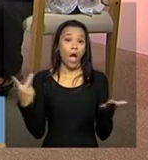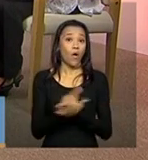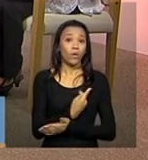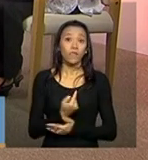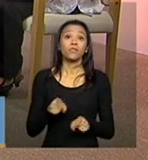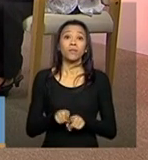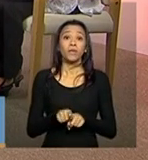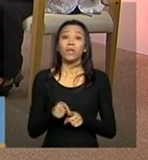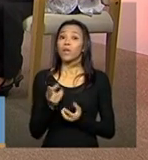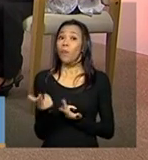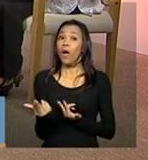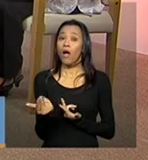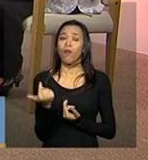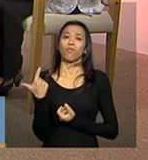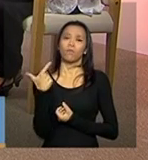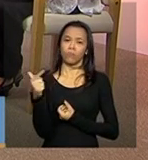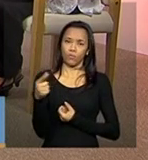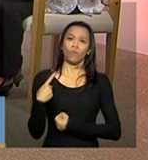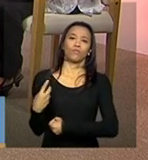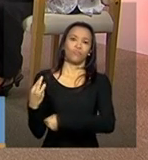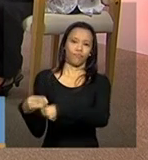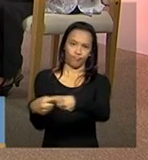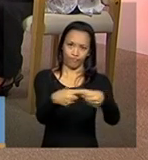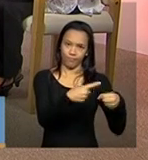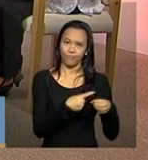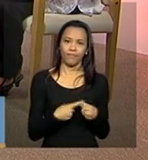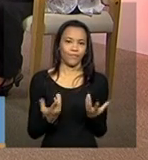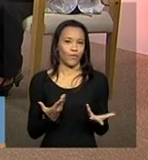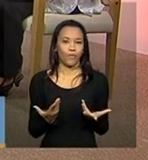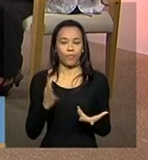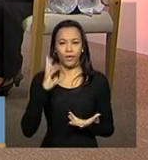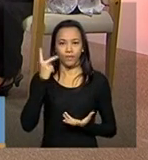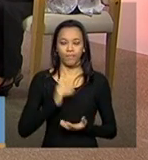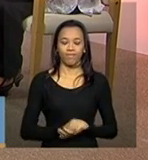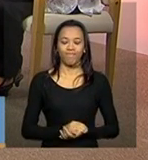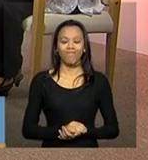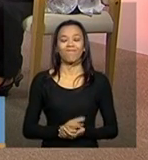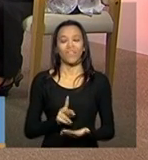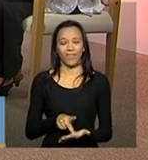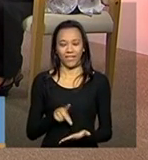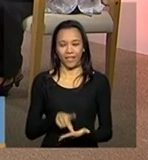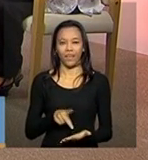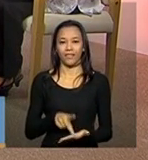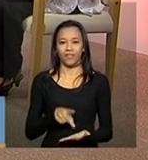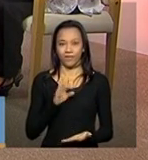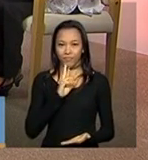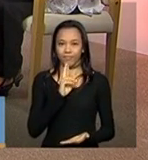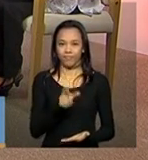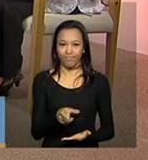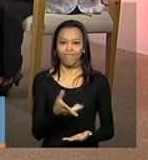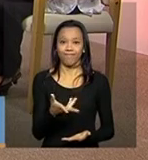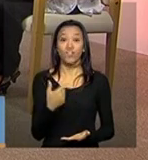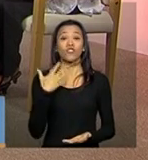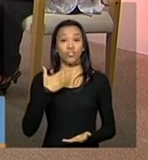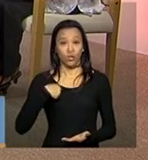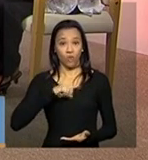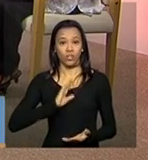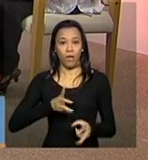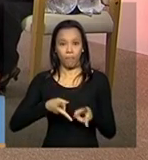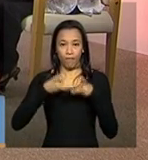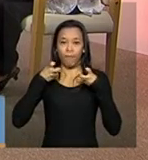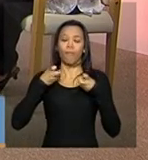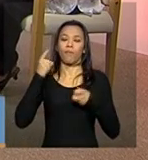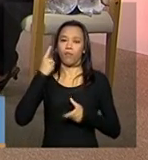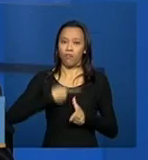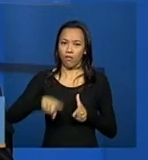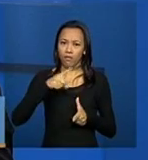também tentam cadastrar a Emater-Ascar. Realmente, esse problema da Ascar, nós já identificamos, nós